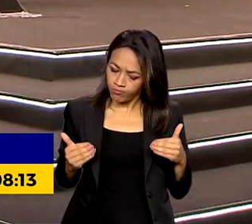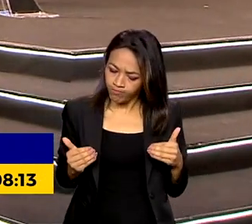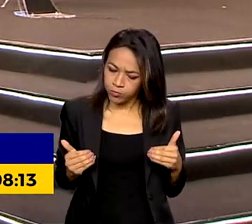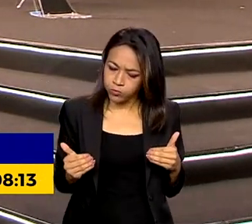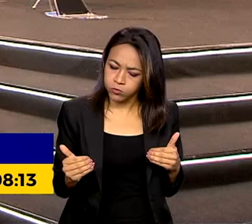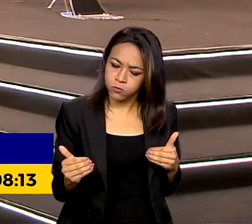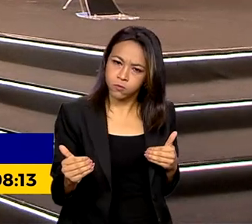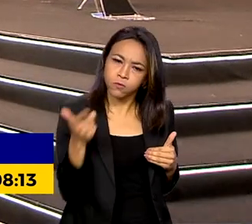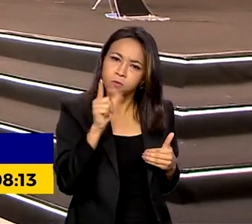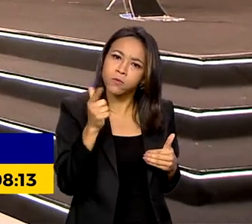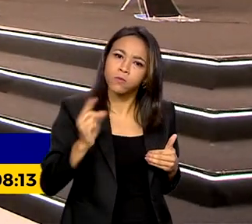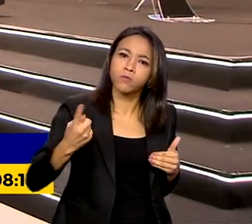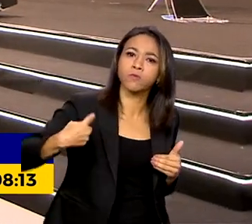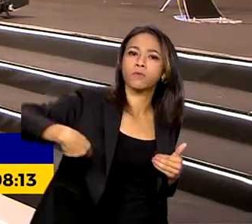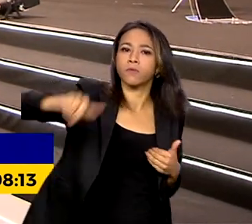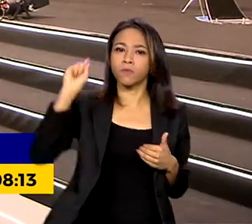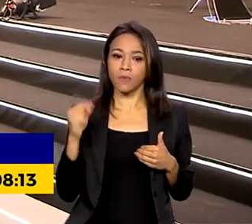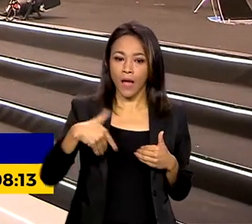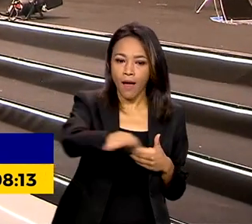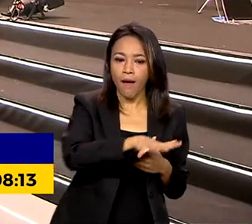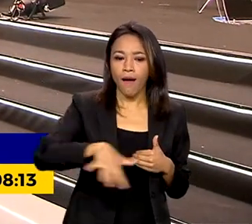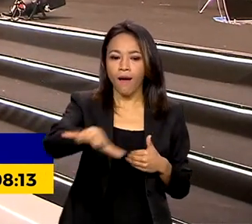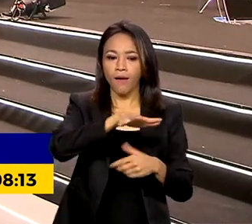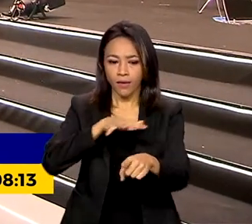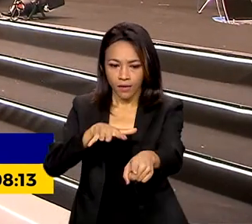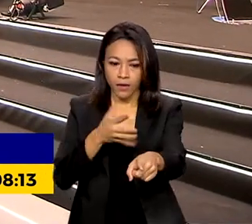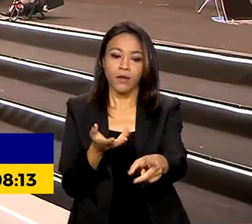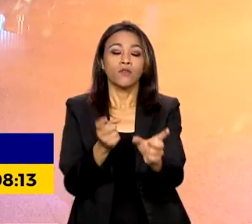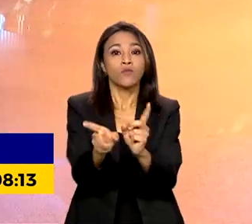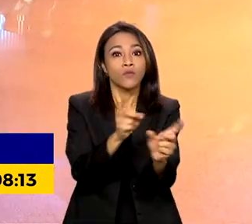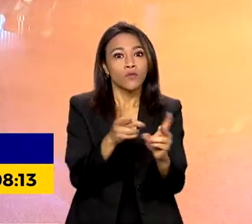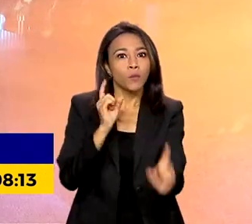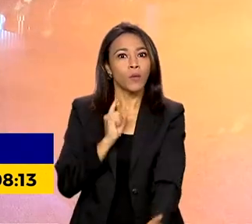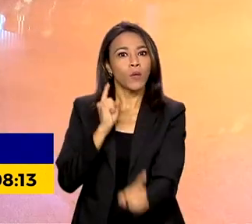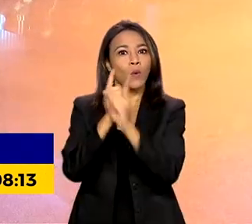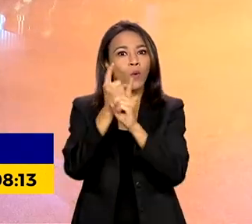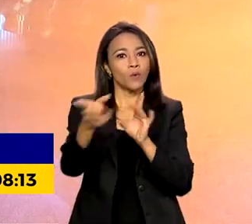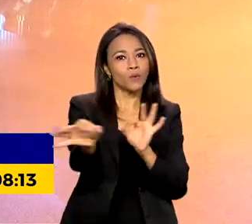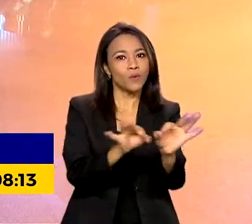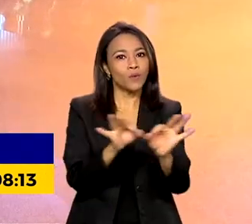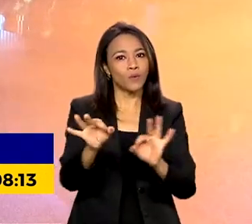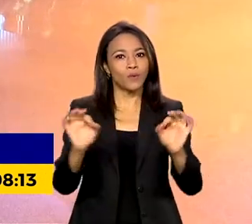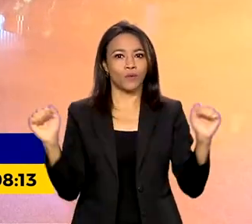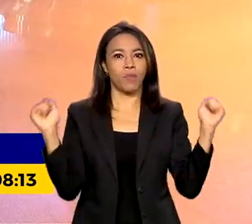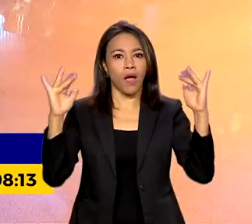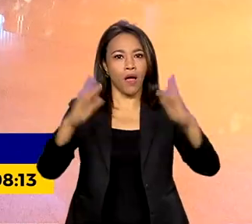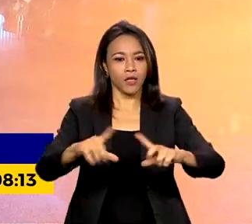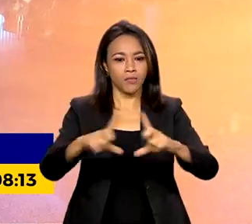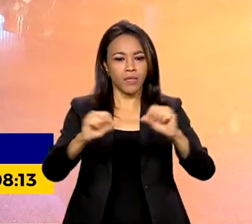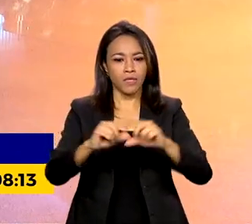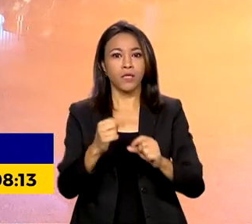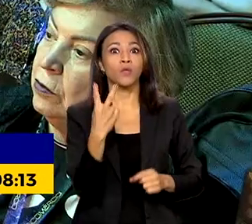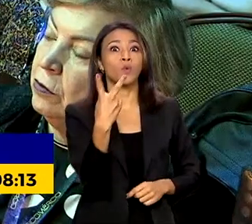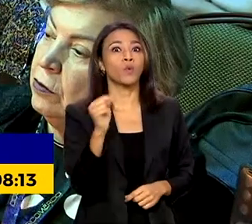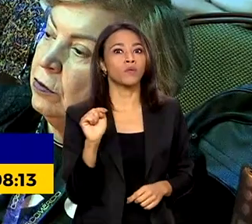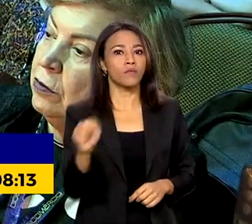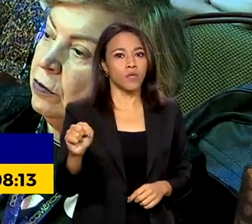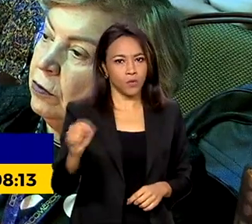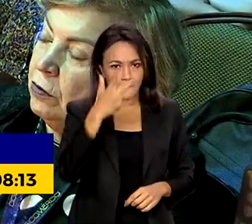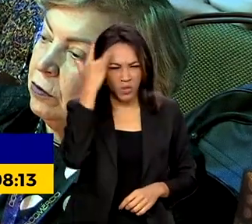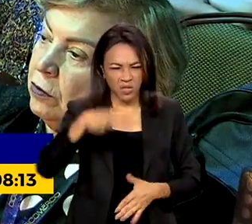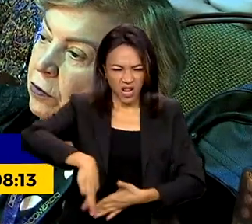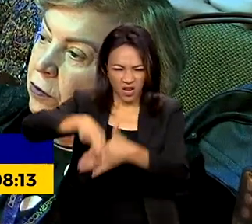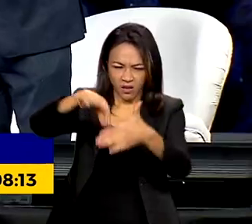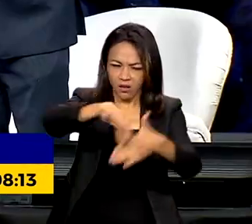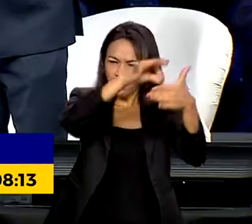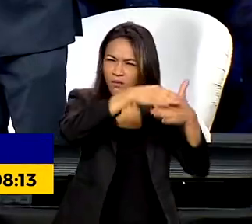cenário, o setor de comércio promove o encontro em Brasília, que reúne cerca de duas mil pessoas. Líderes